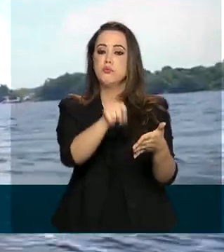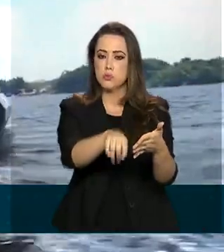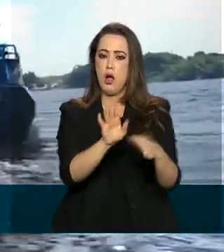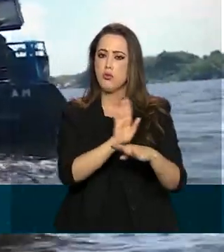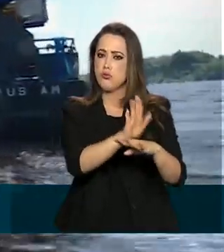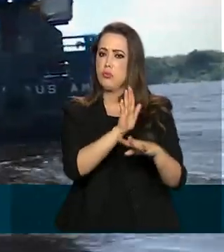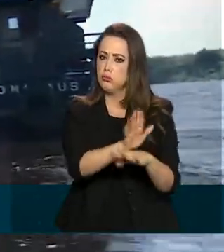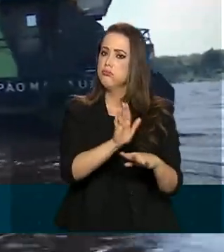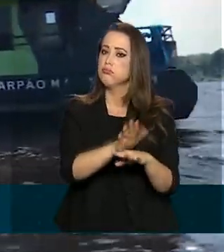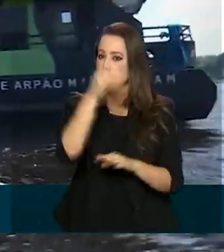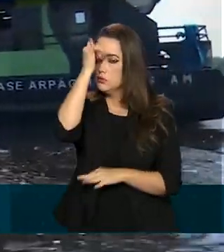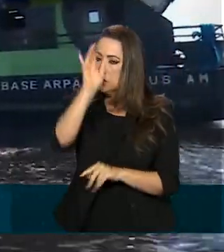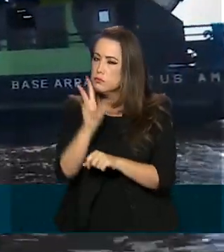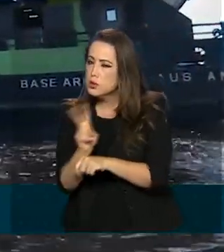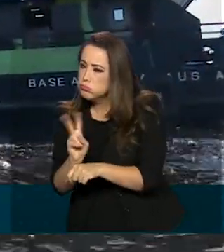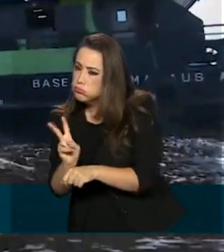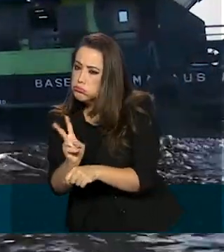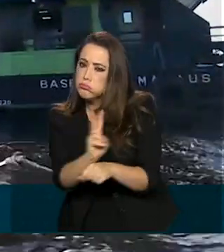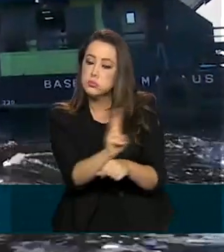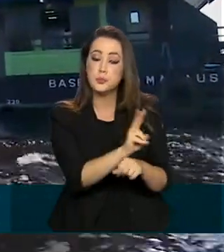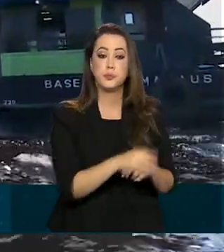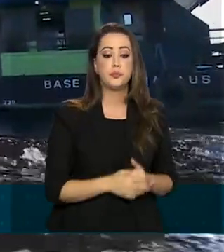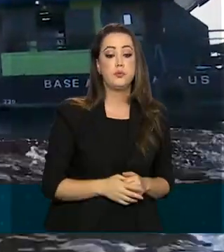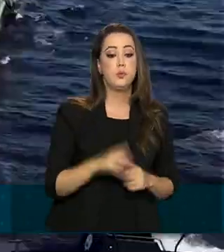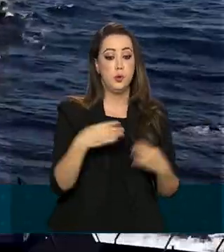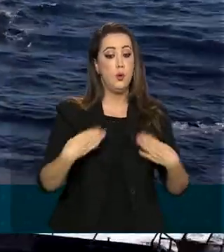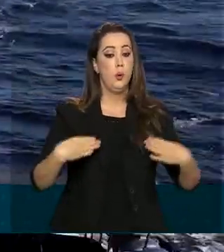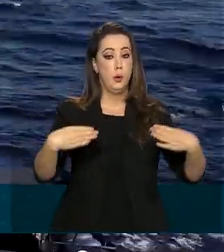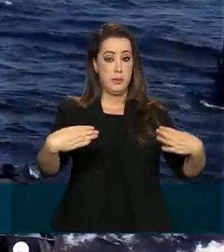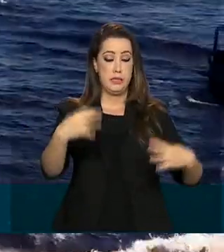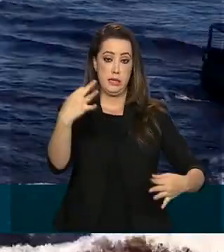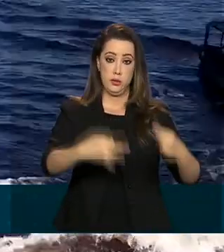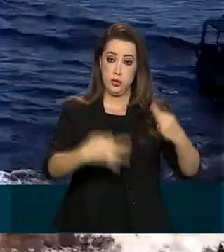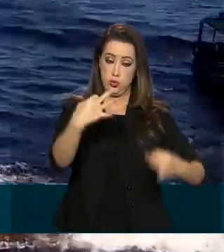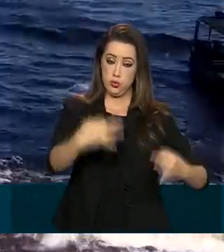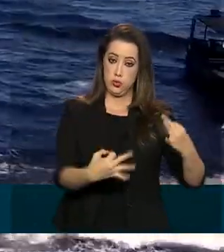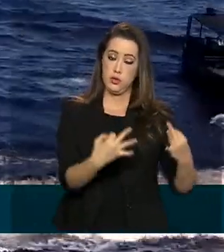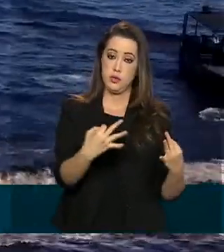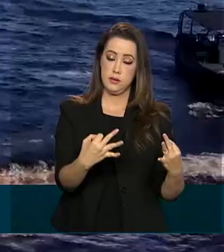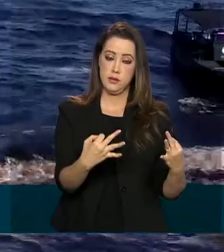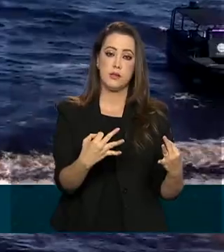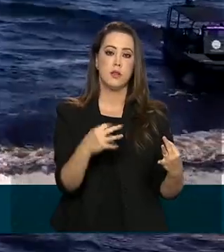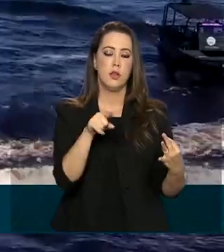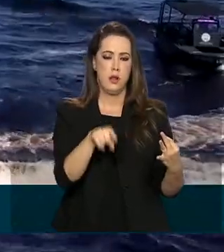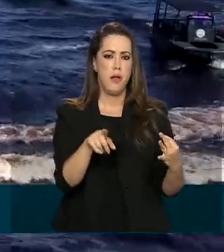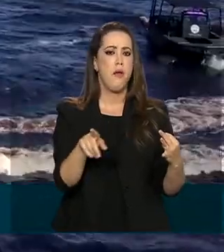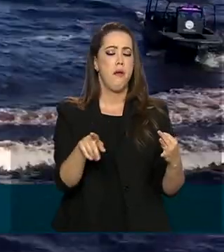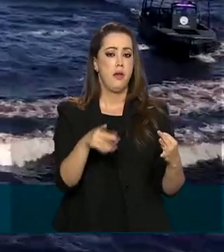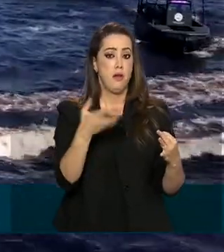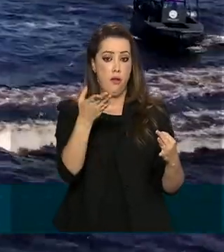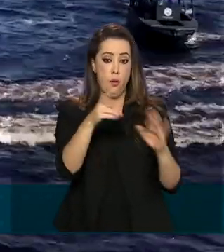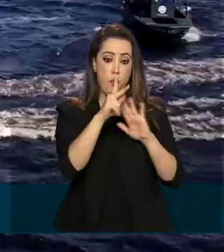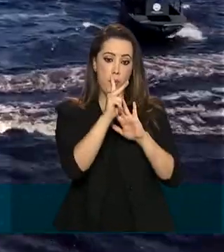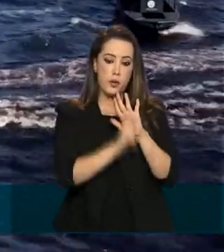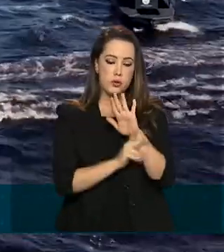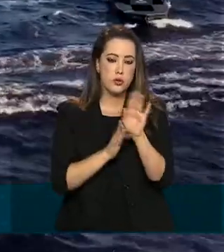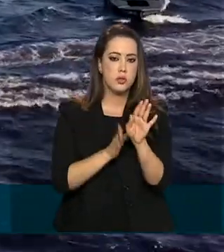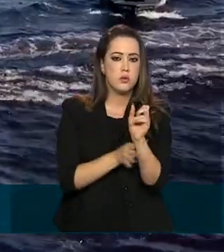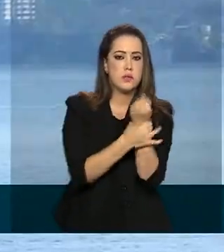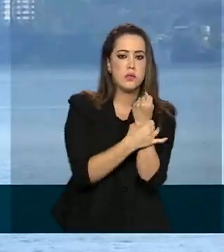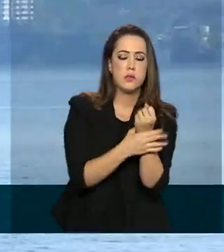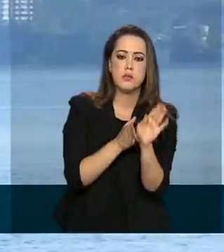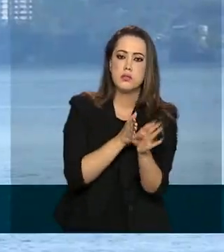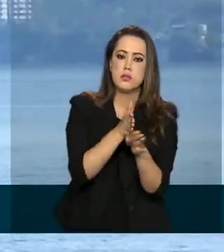17 milhões de reais do Ministério da Justiça e Segurança Pública, a iniciativa faz parte do Programa Nacional de Segurança nas Fronteiras e